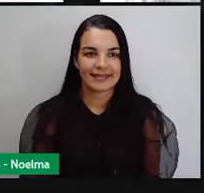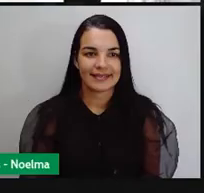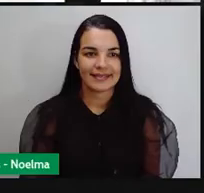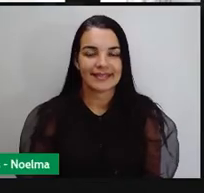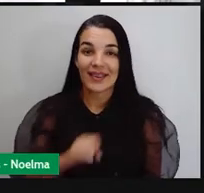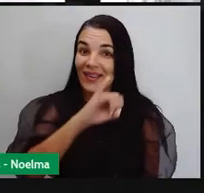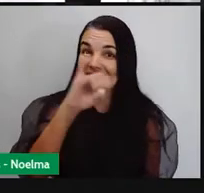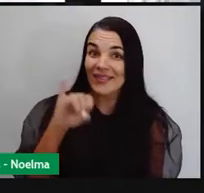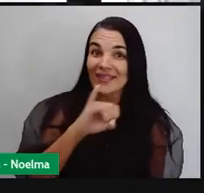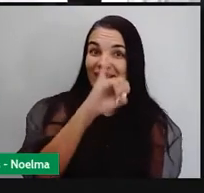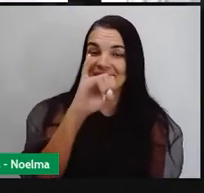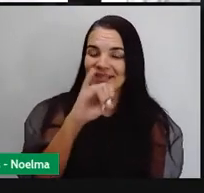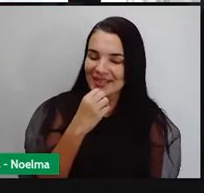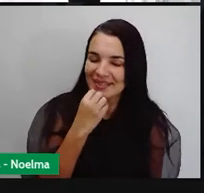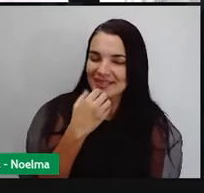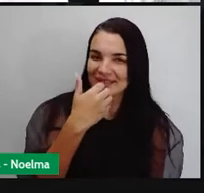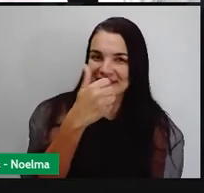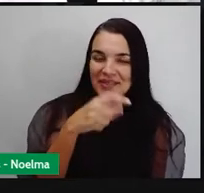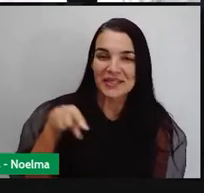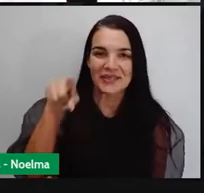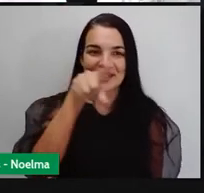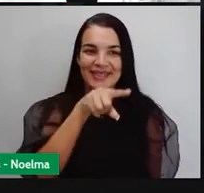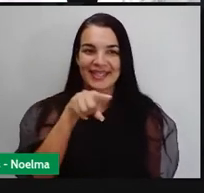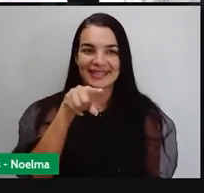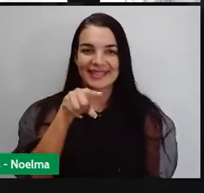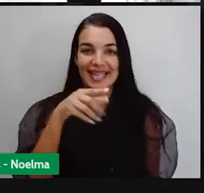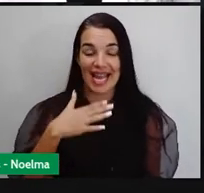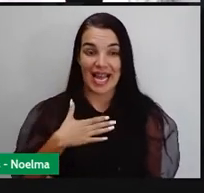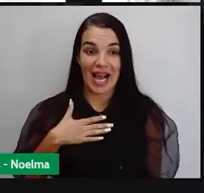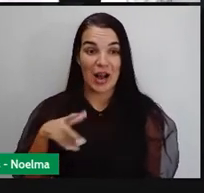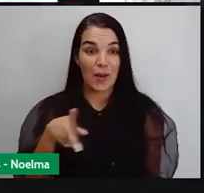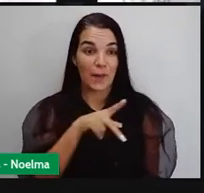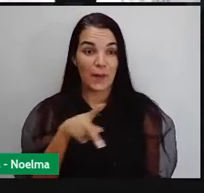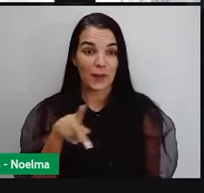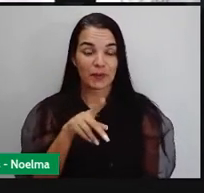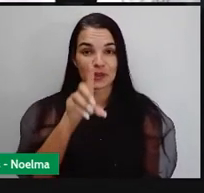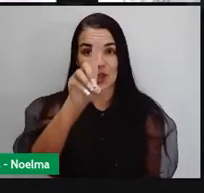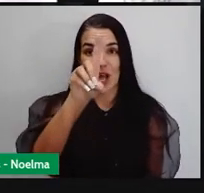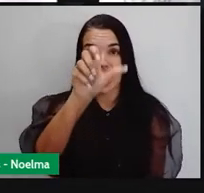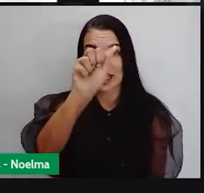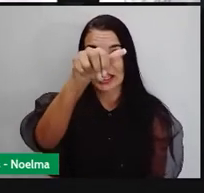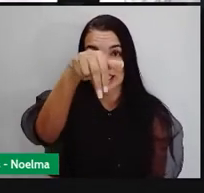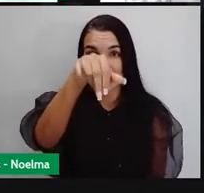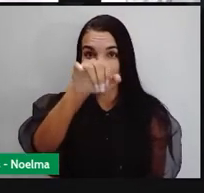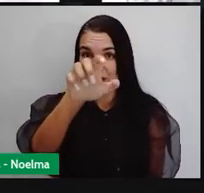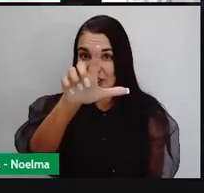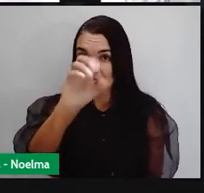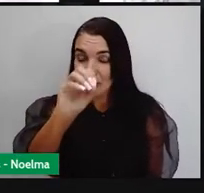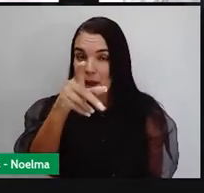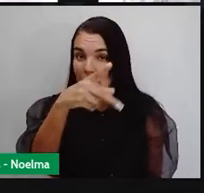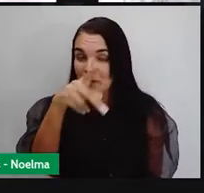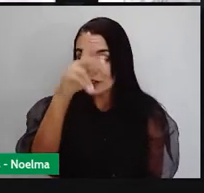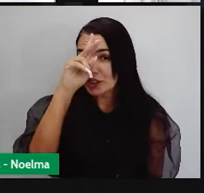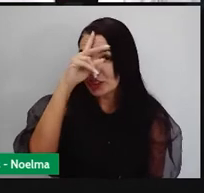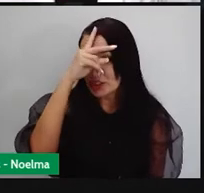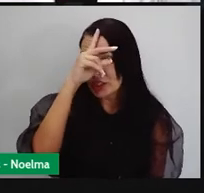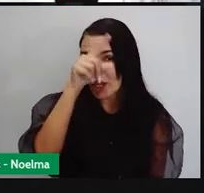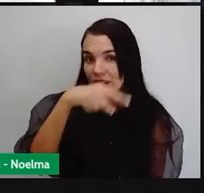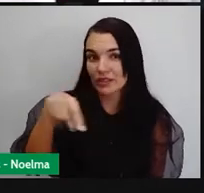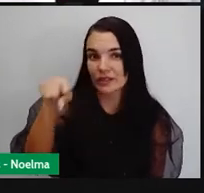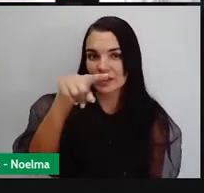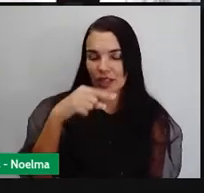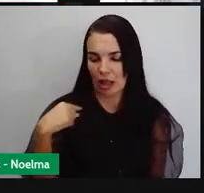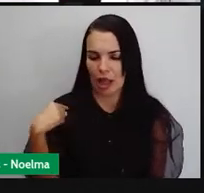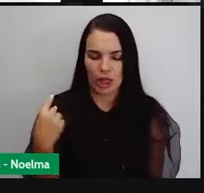Olá, caras! Tudo bem com vocês? Eu sou o professor Danilo Fé, sou o professor de história de vocês e a